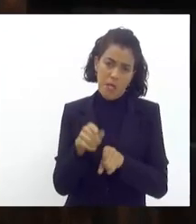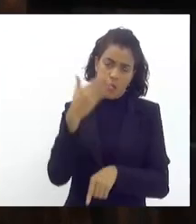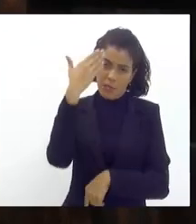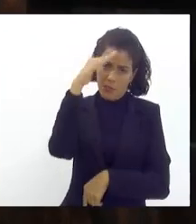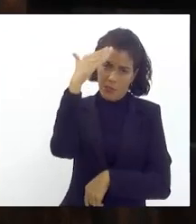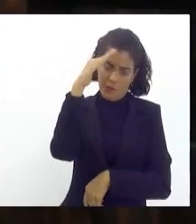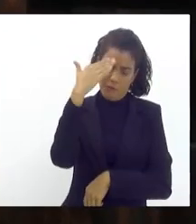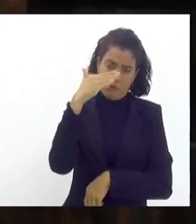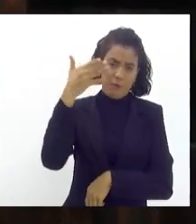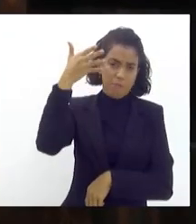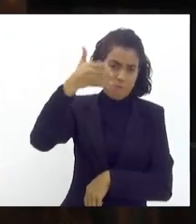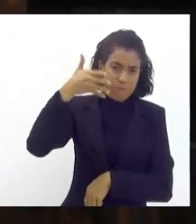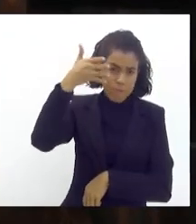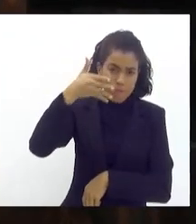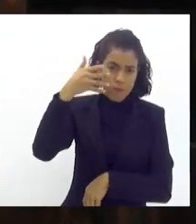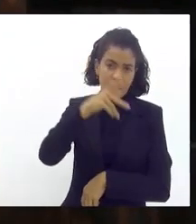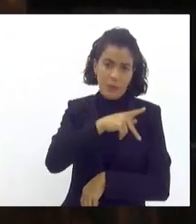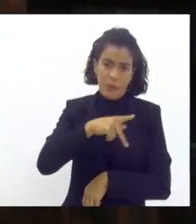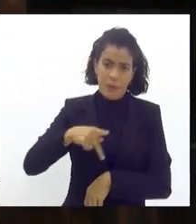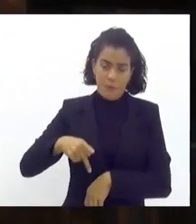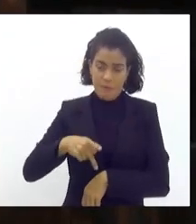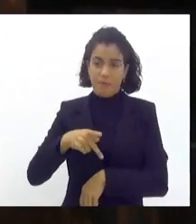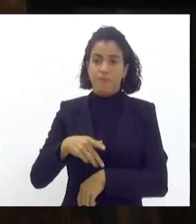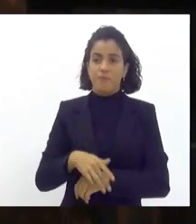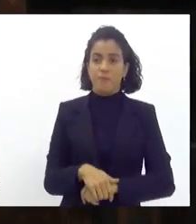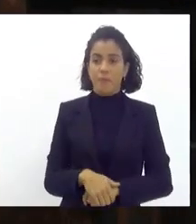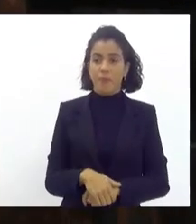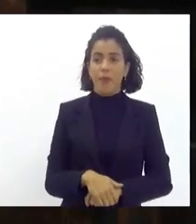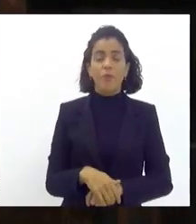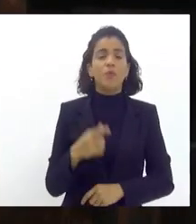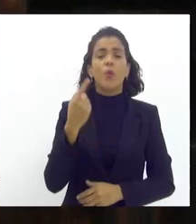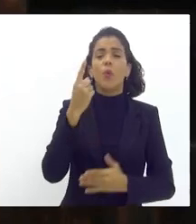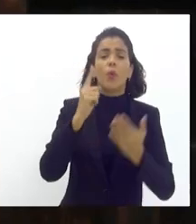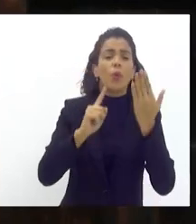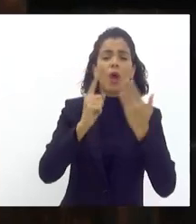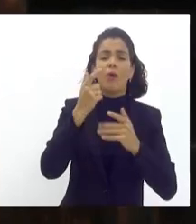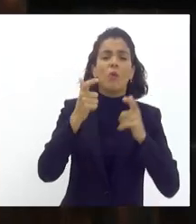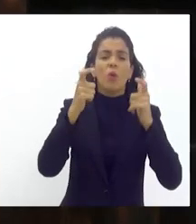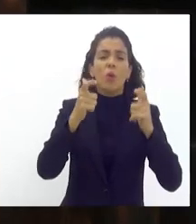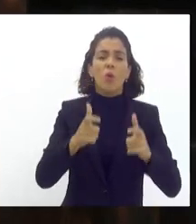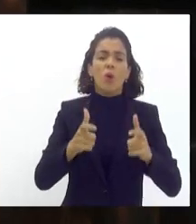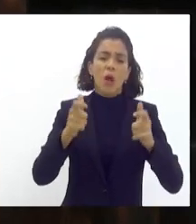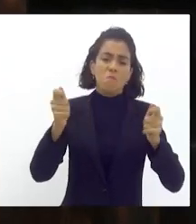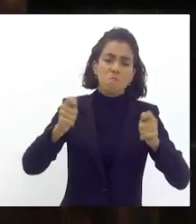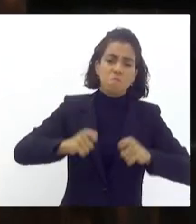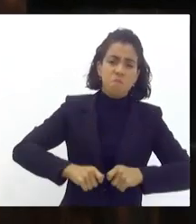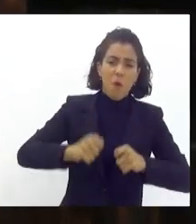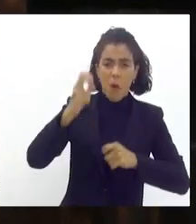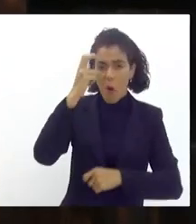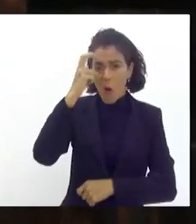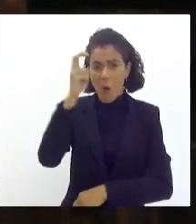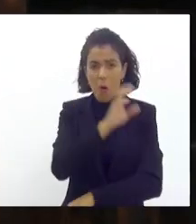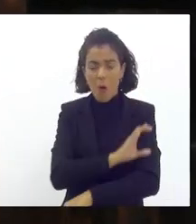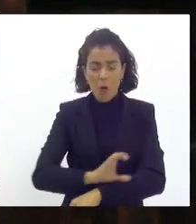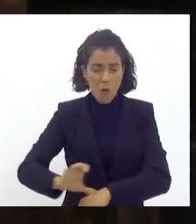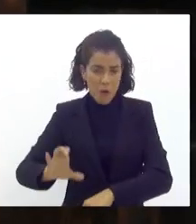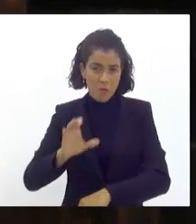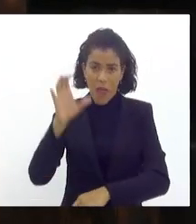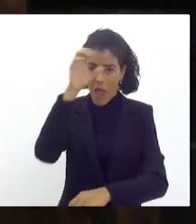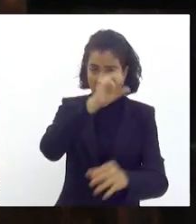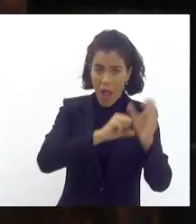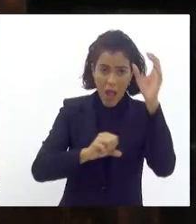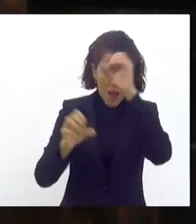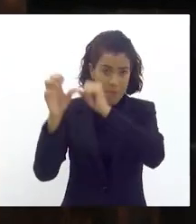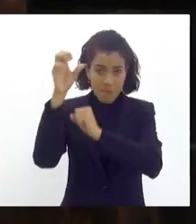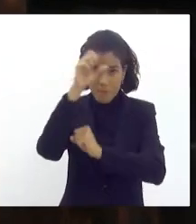que esteve aqui trazendo sobre isso o carnaval não como um espaço de potência de formação cultural de aprendizado e